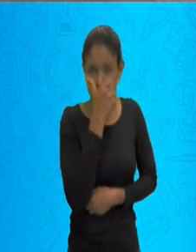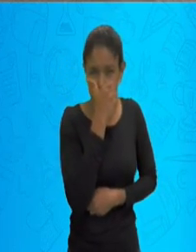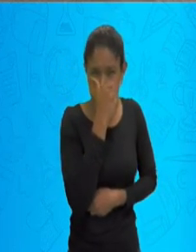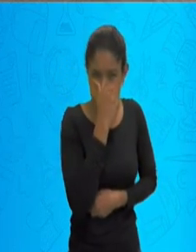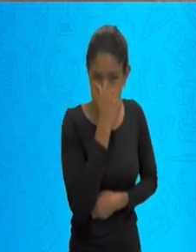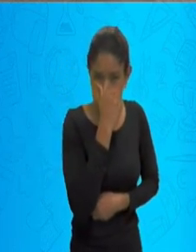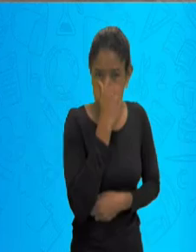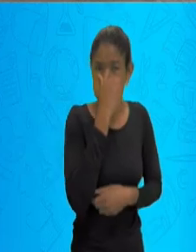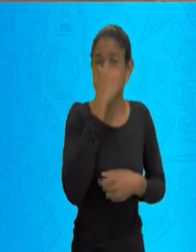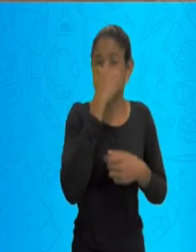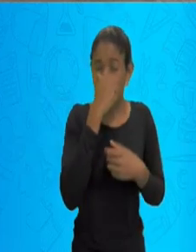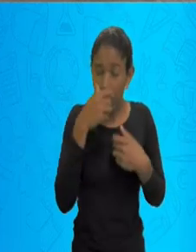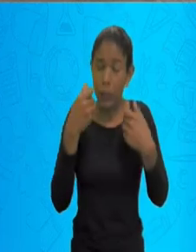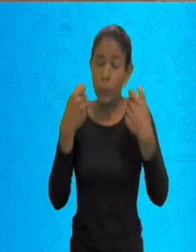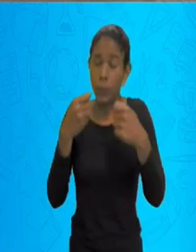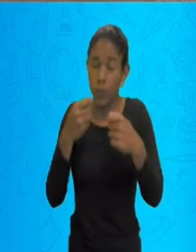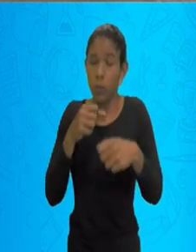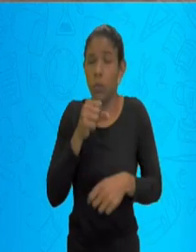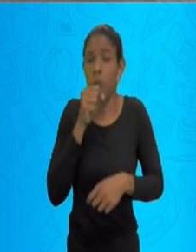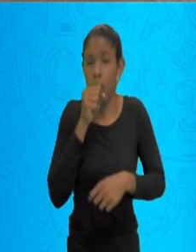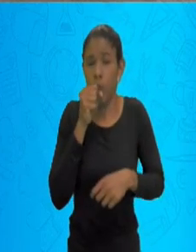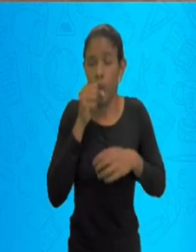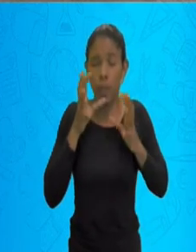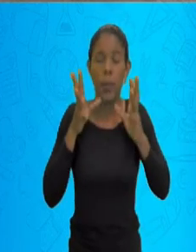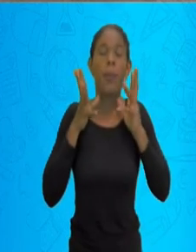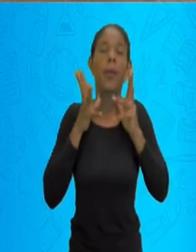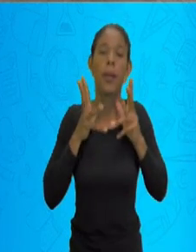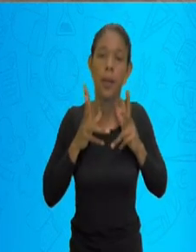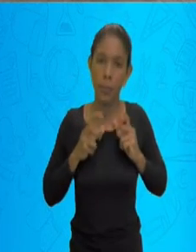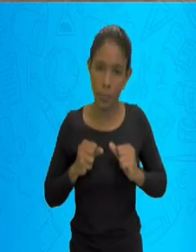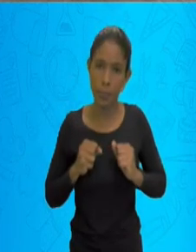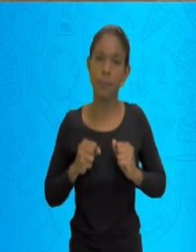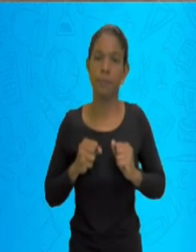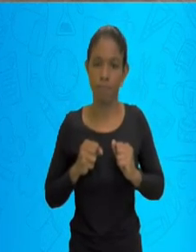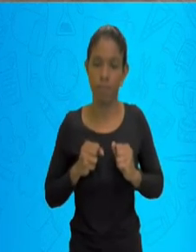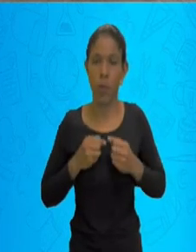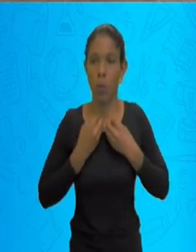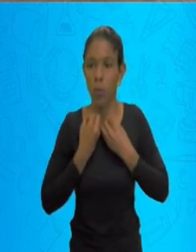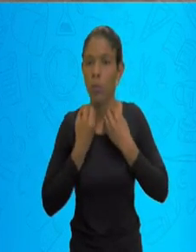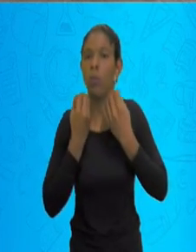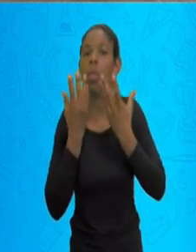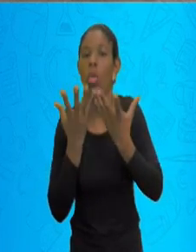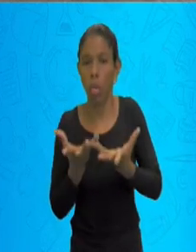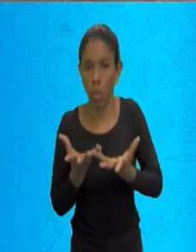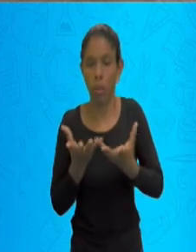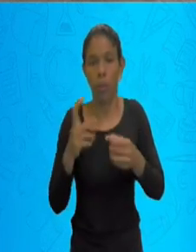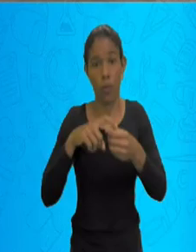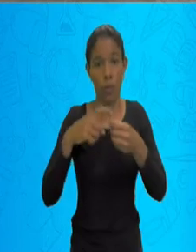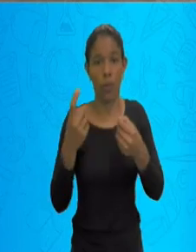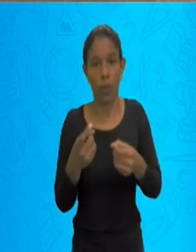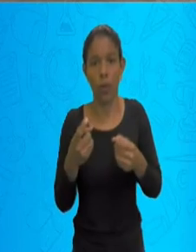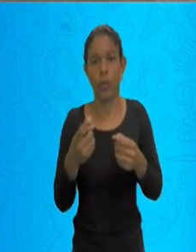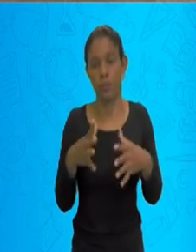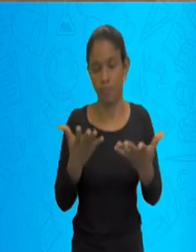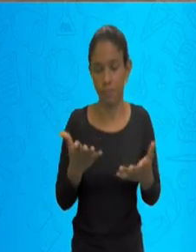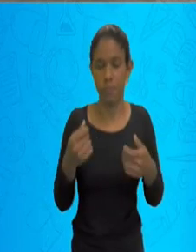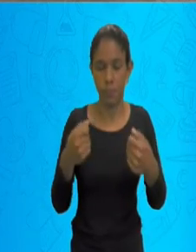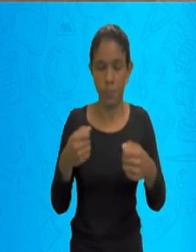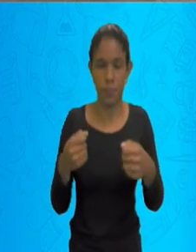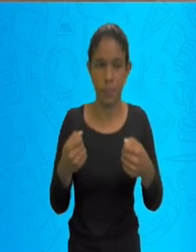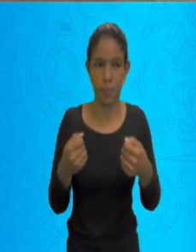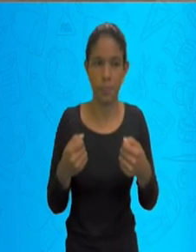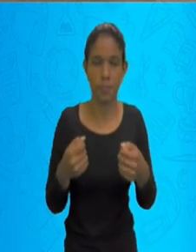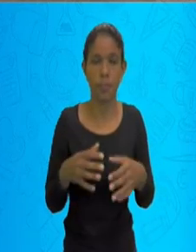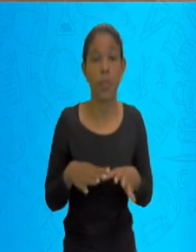esse processo de tossir para limpar, para colocar para fora aquilo que eu não preciso lá dentro do meu organismo. É uma